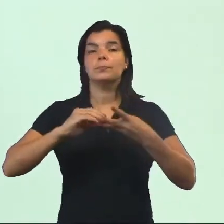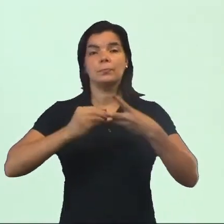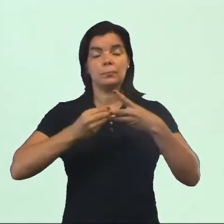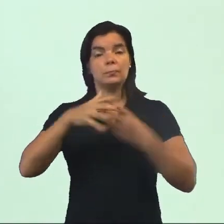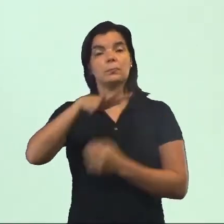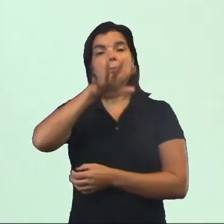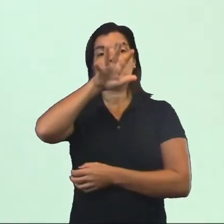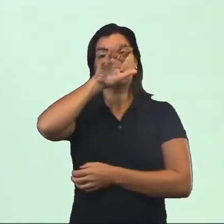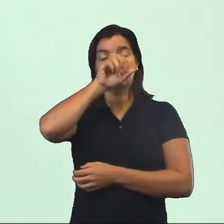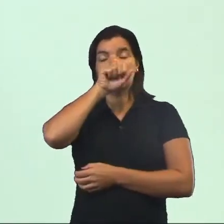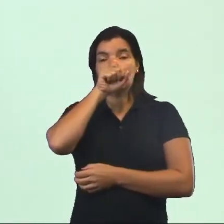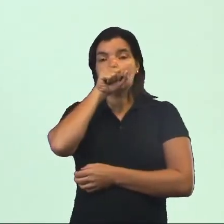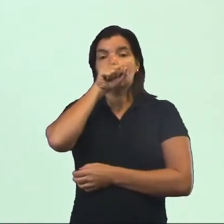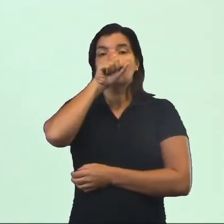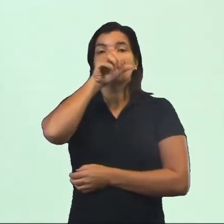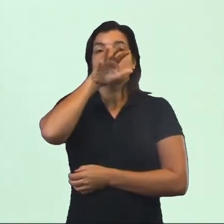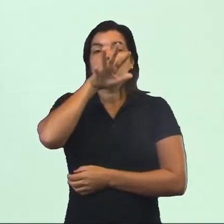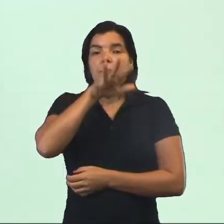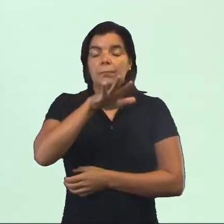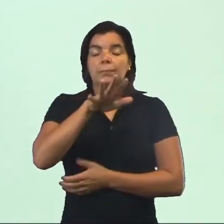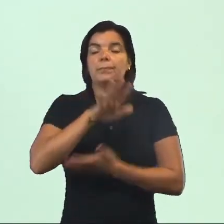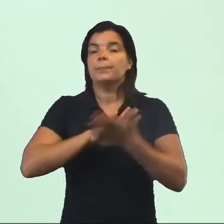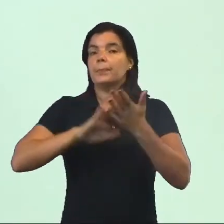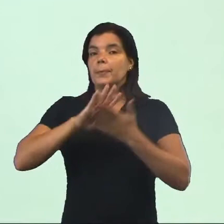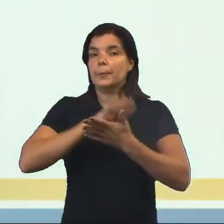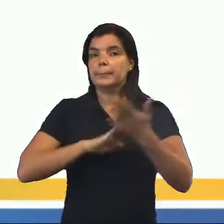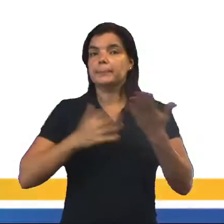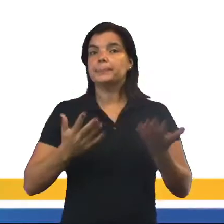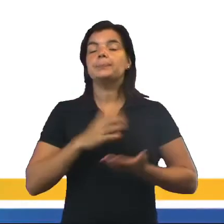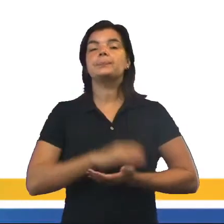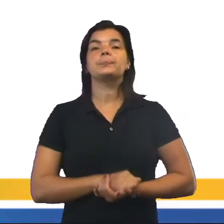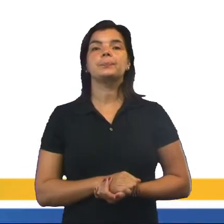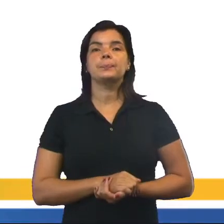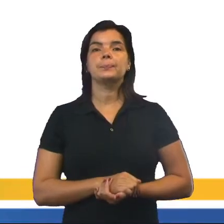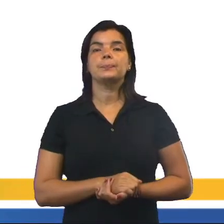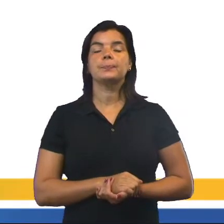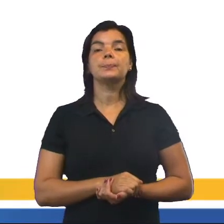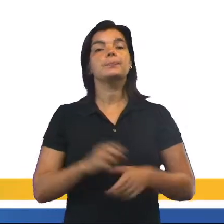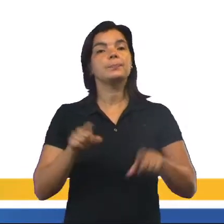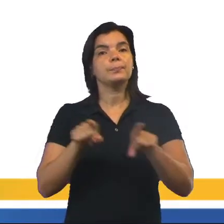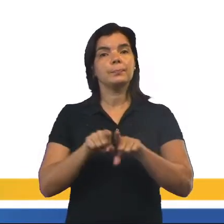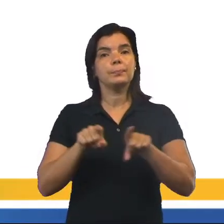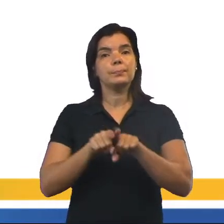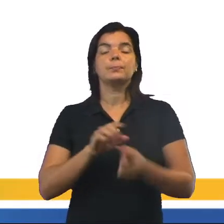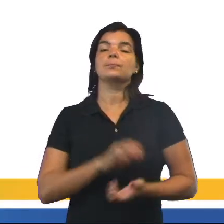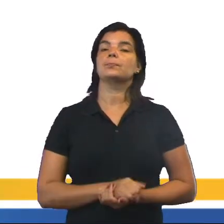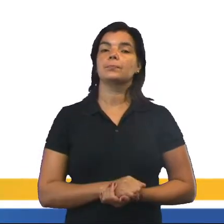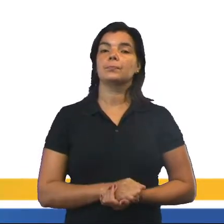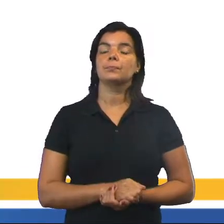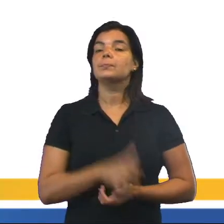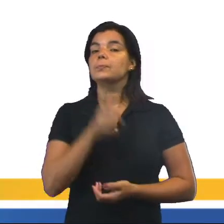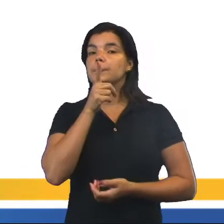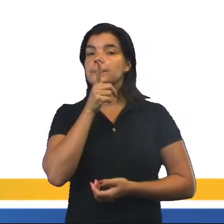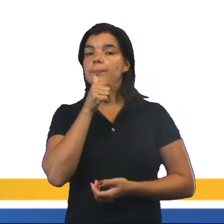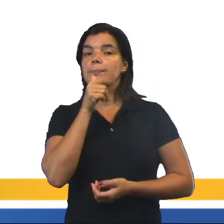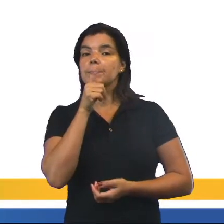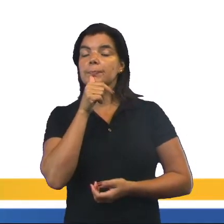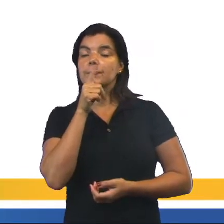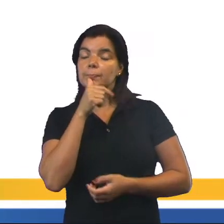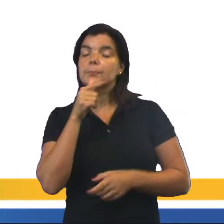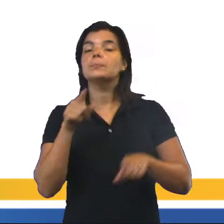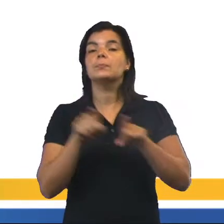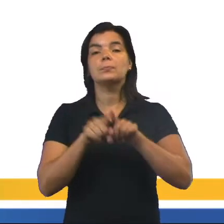jogamos para fora, porque para a gente ele não serve para nada. Nós também temos a produção de água e